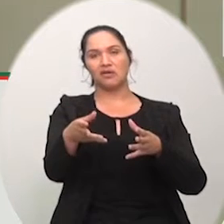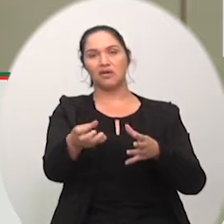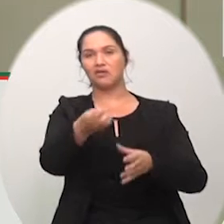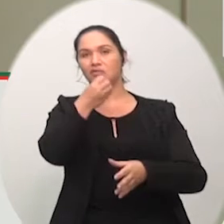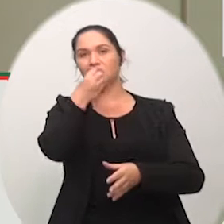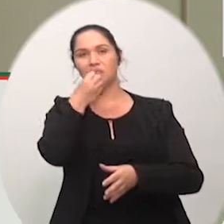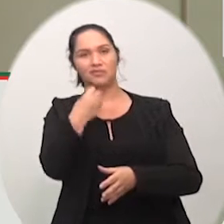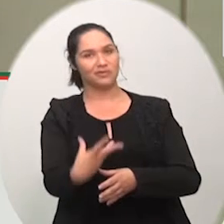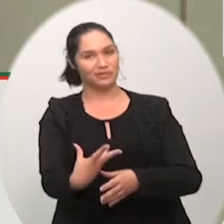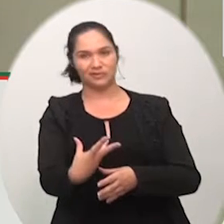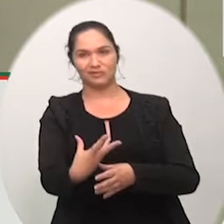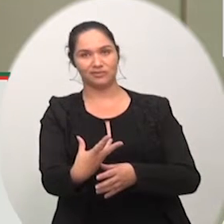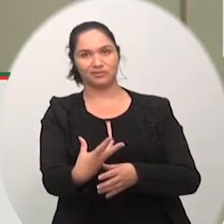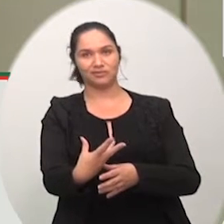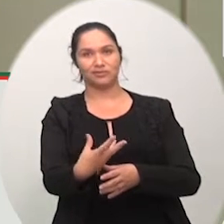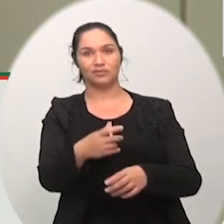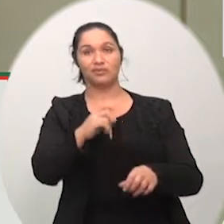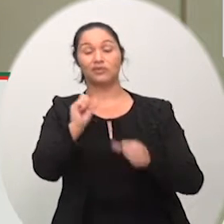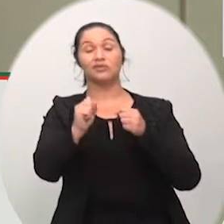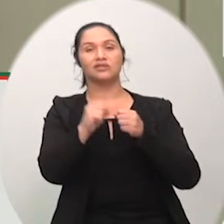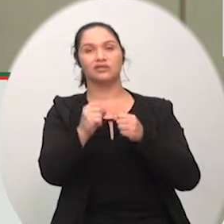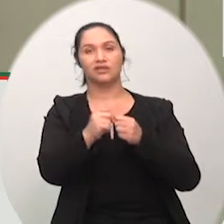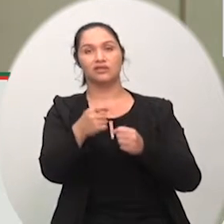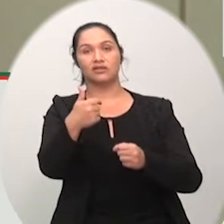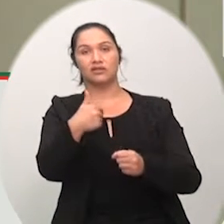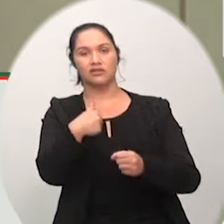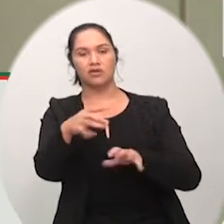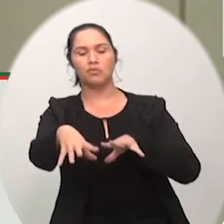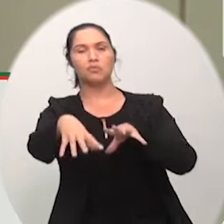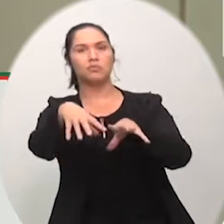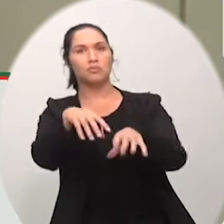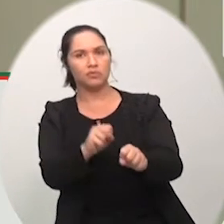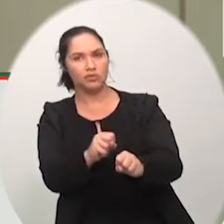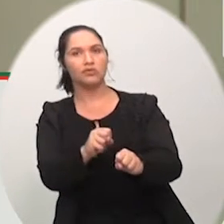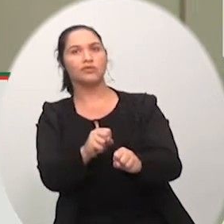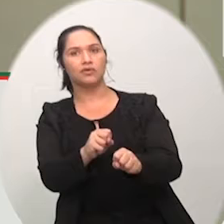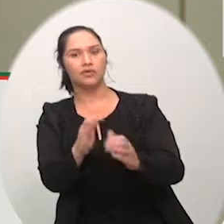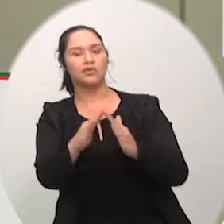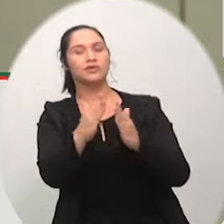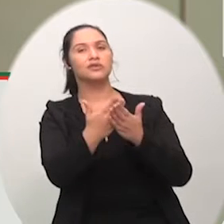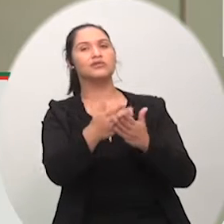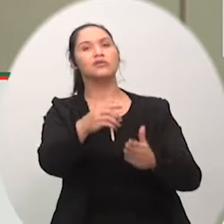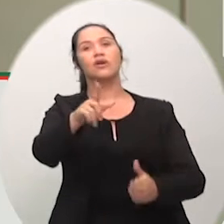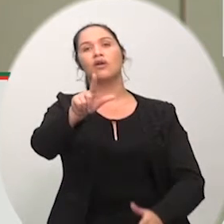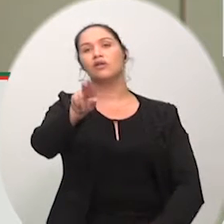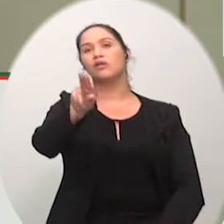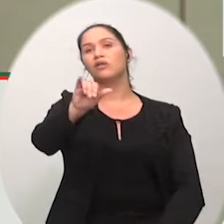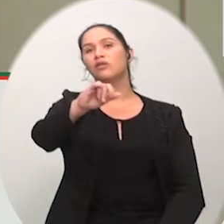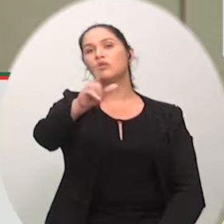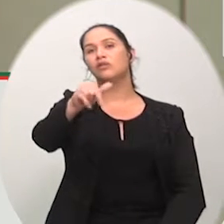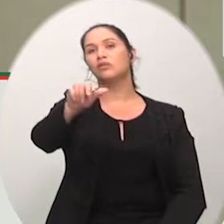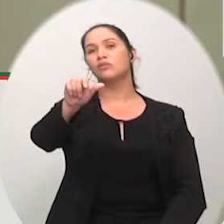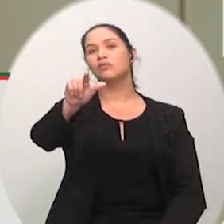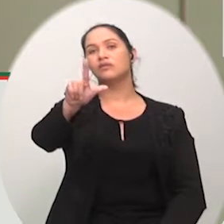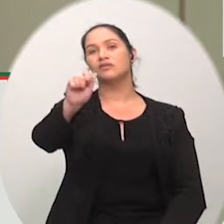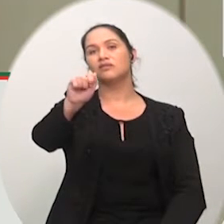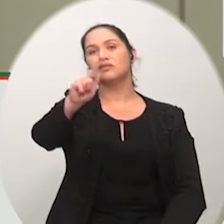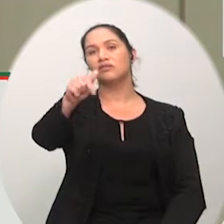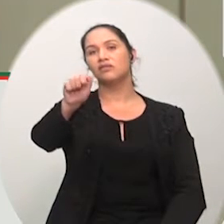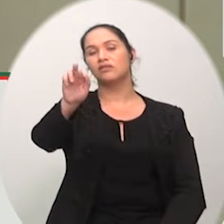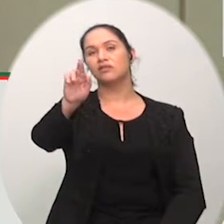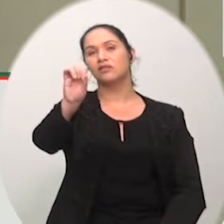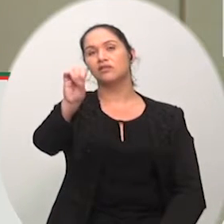pela escola Luiz Lazzarim eu sou da segunda turma da escola Luiz Lazzarim de 1977 nós estaremos